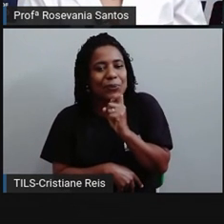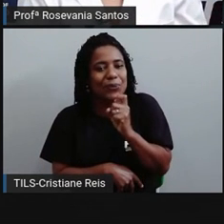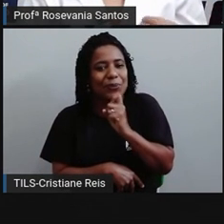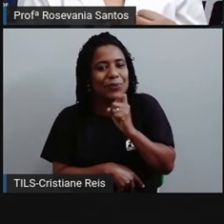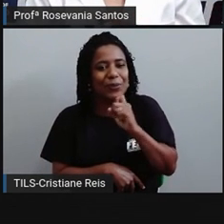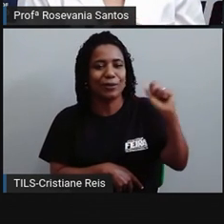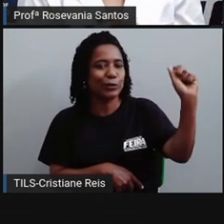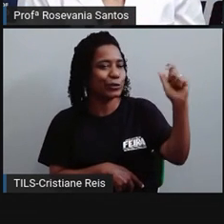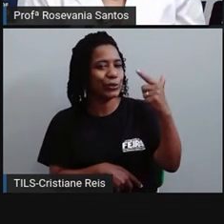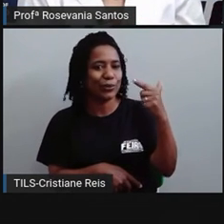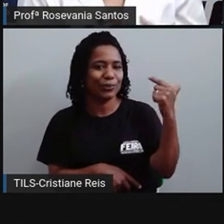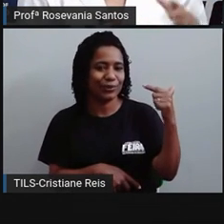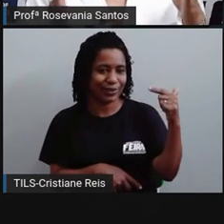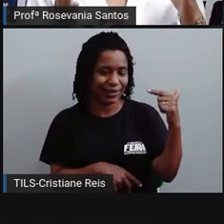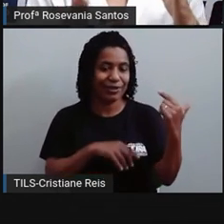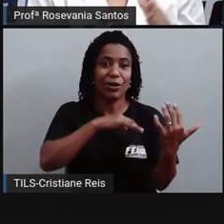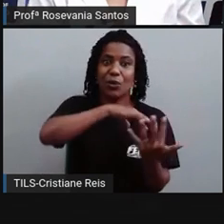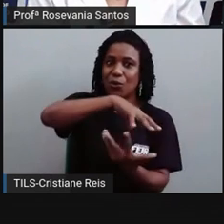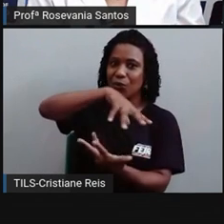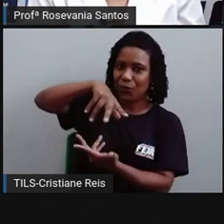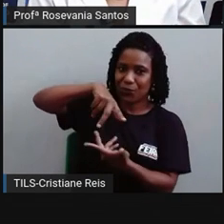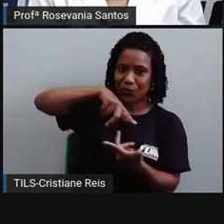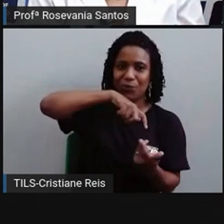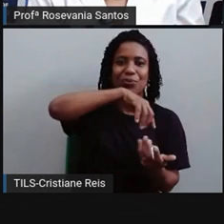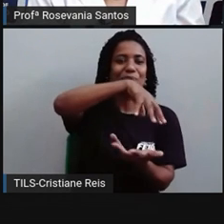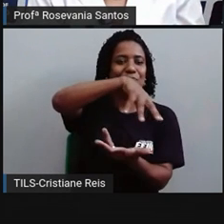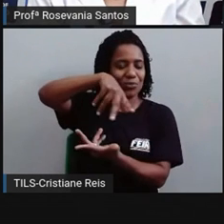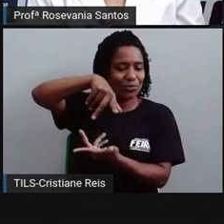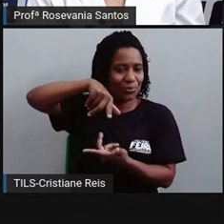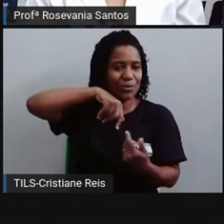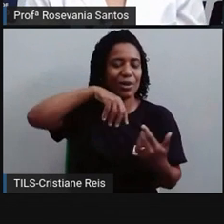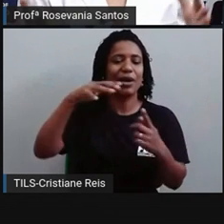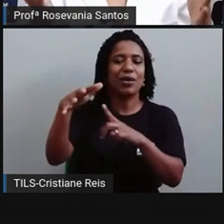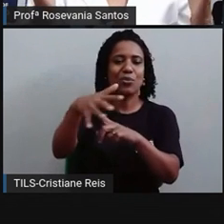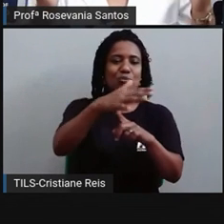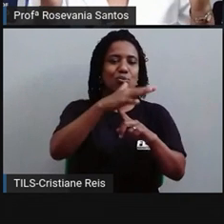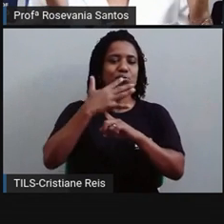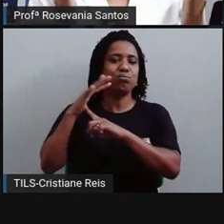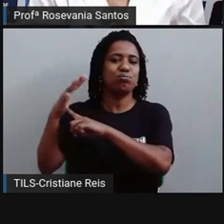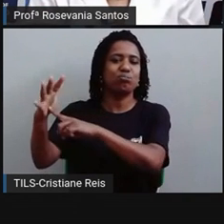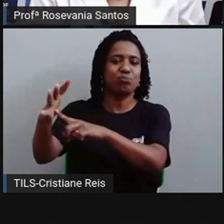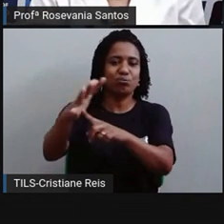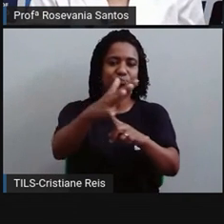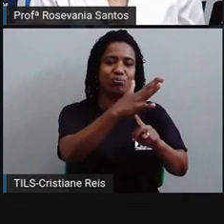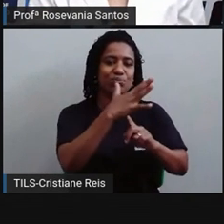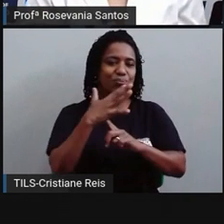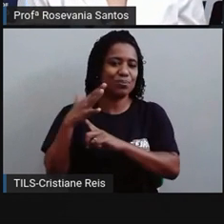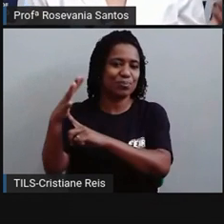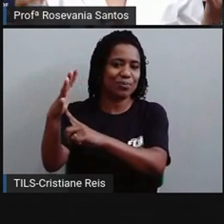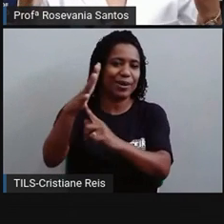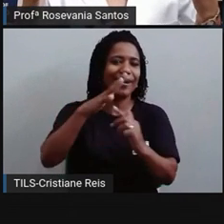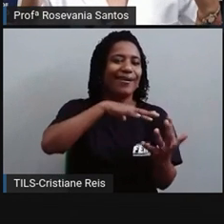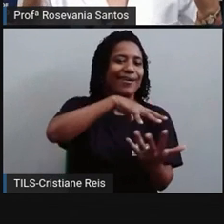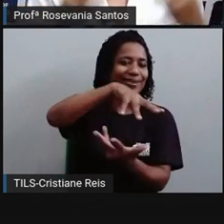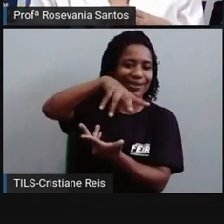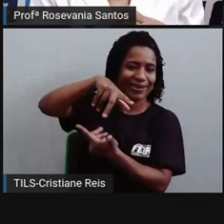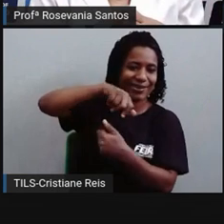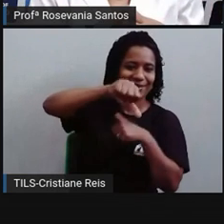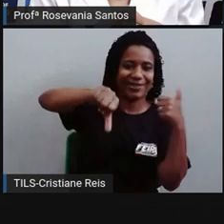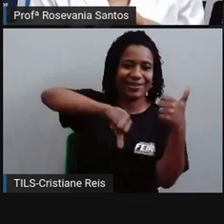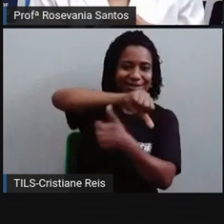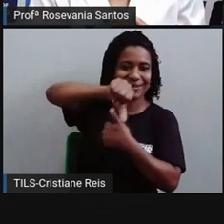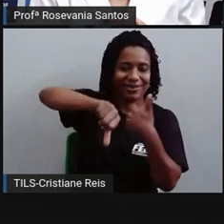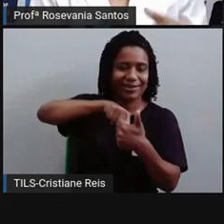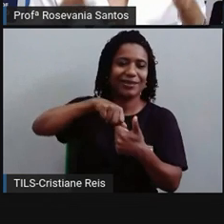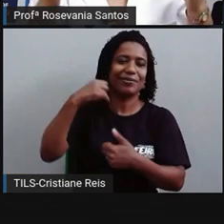nenhum momento de calor. Então, é importante para a existência de vida, a Terra, ela gira sim e ela gira em torno